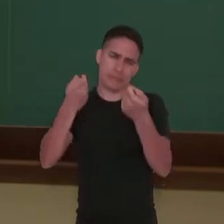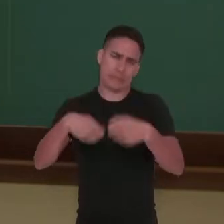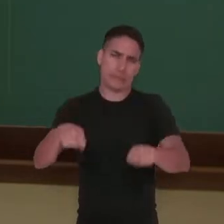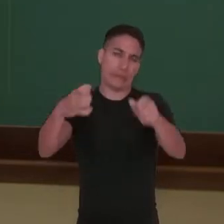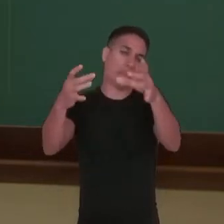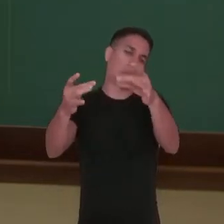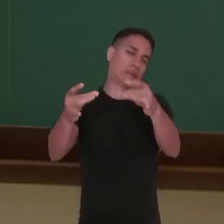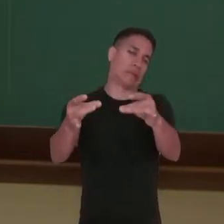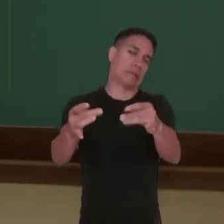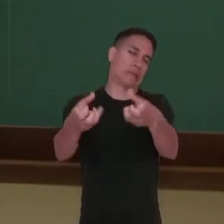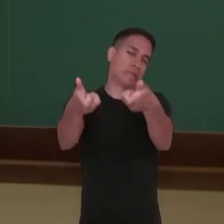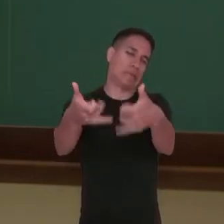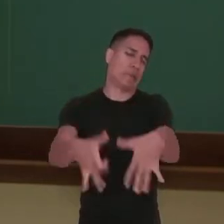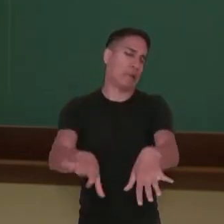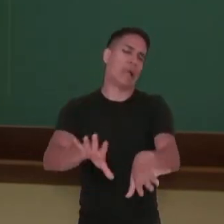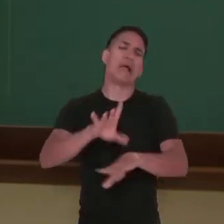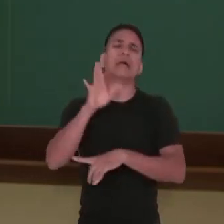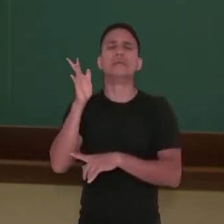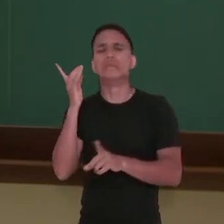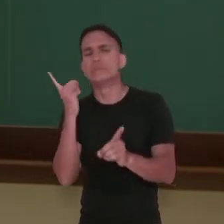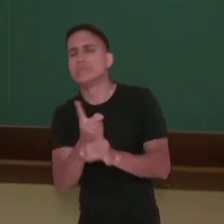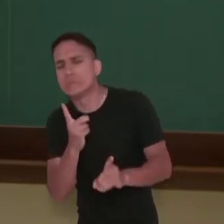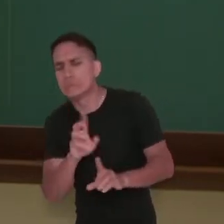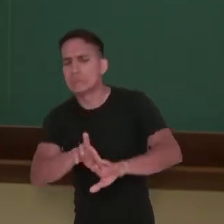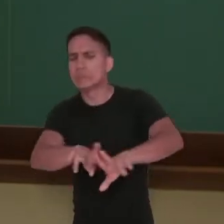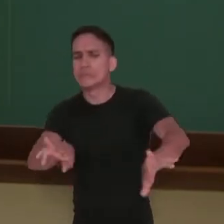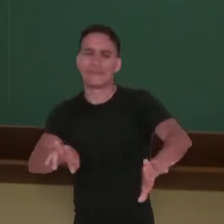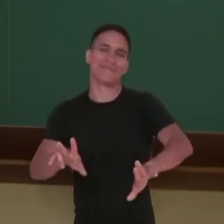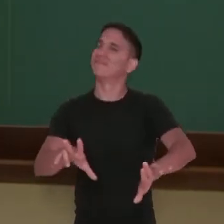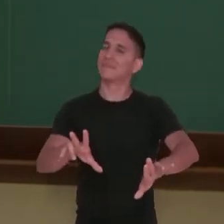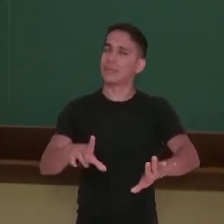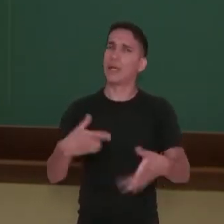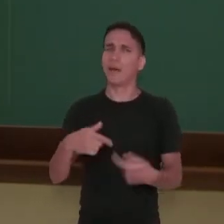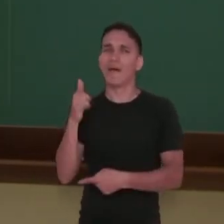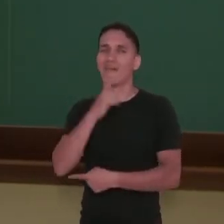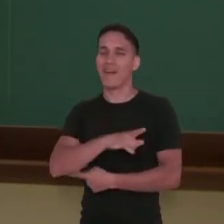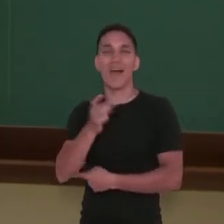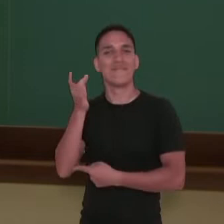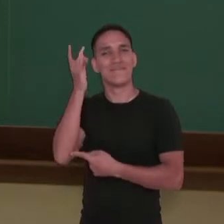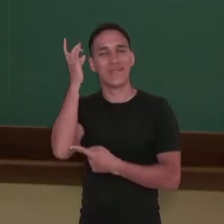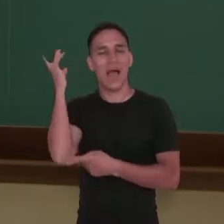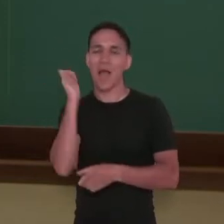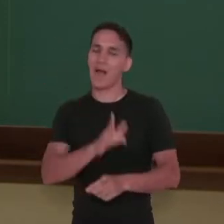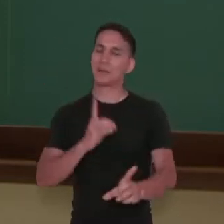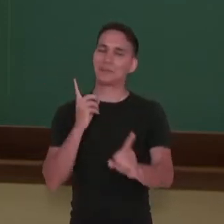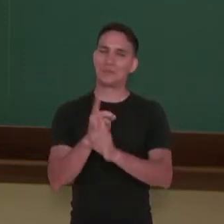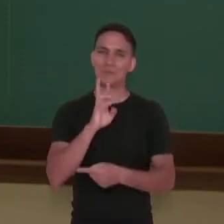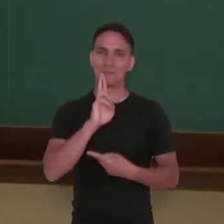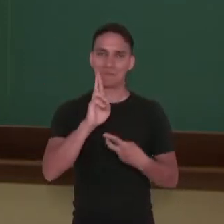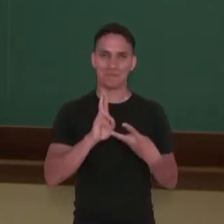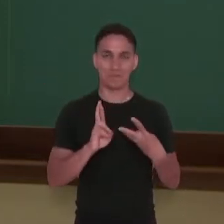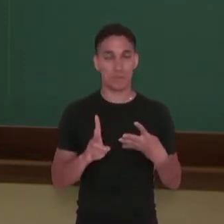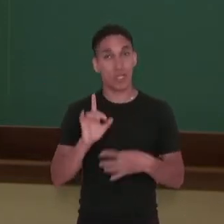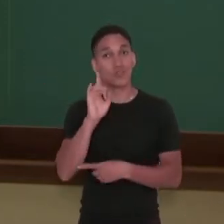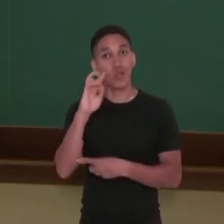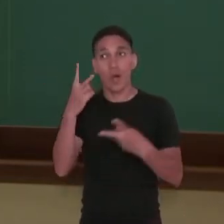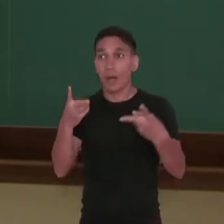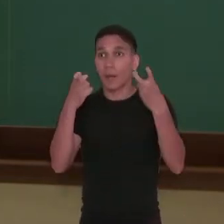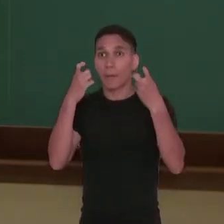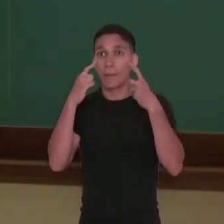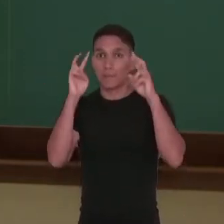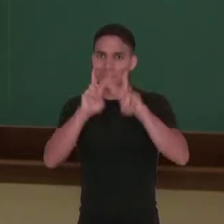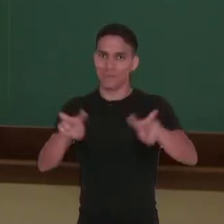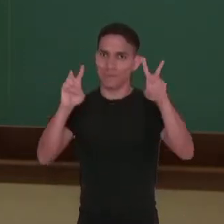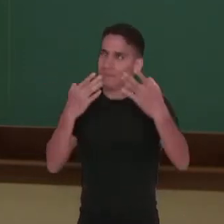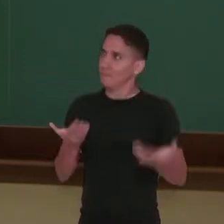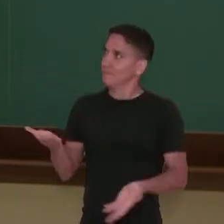questionar e encontrar as mais diversas possibilidades de resposta. É só olhar para a tela em